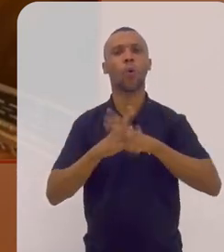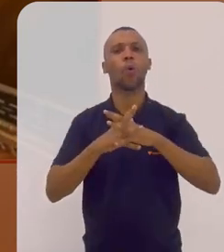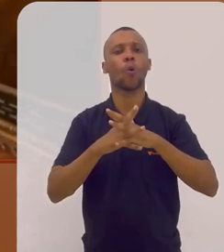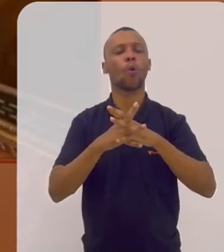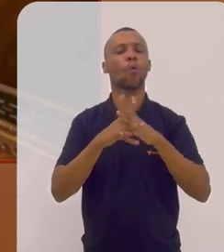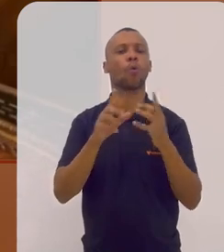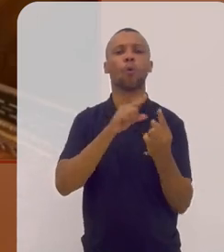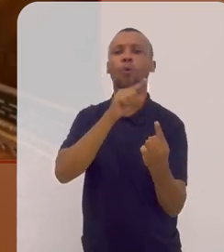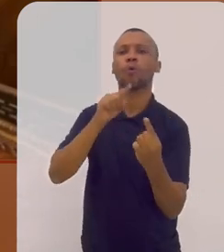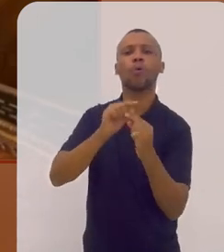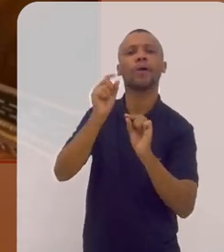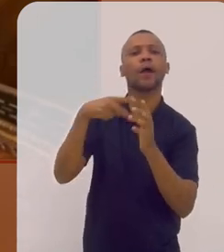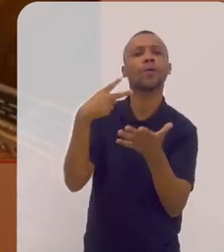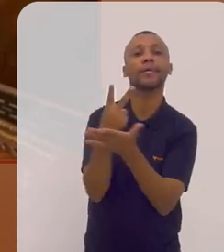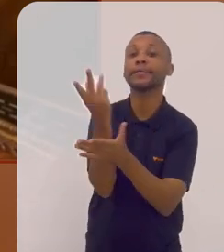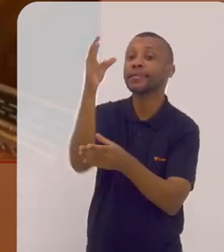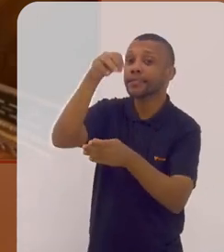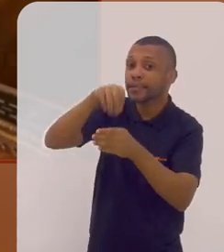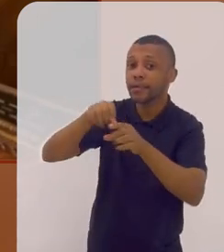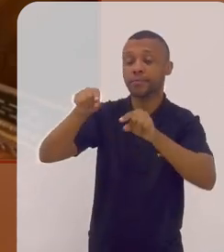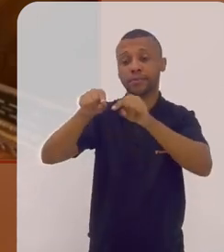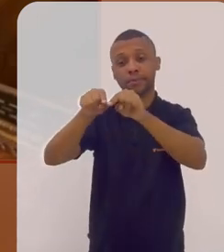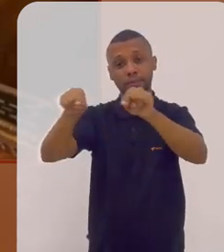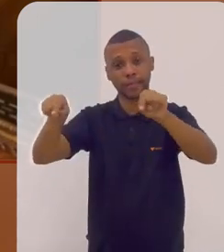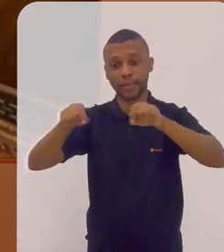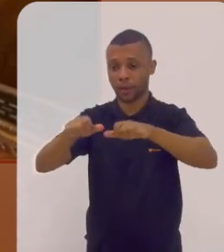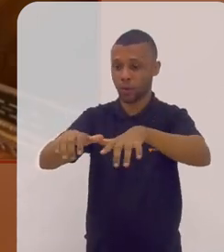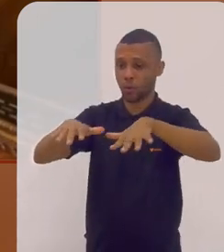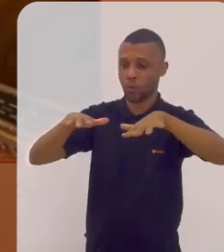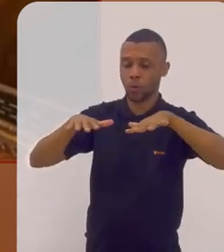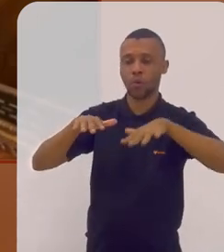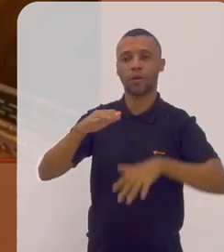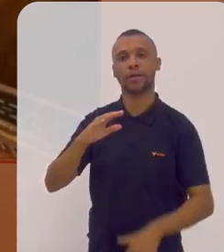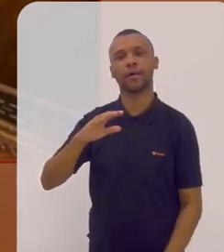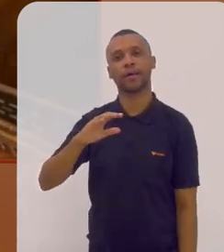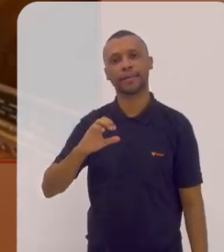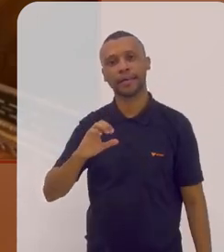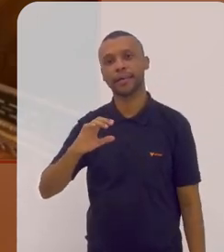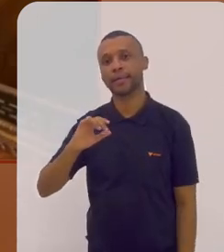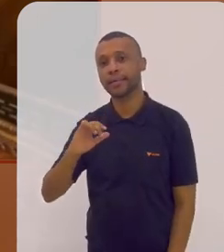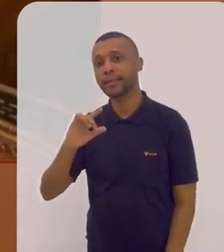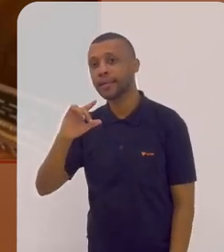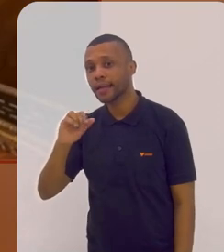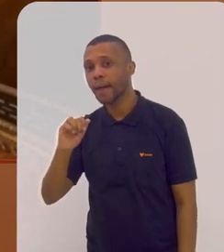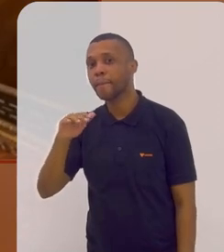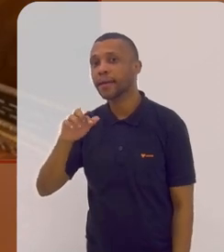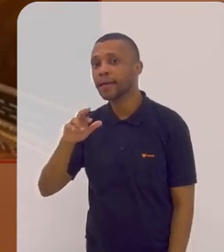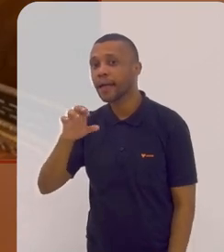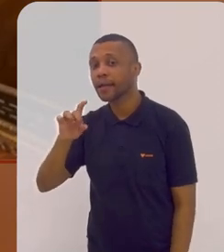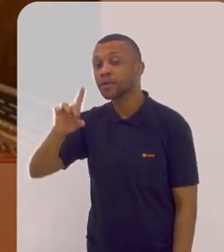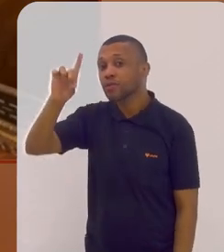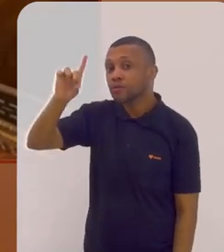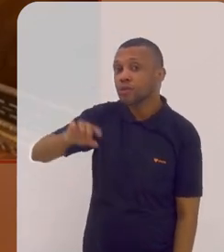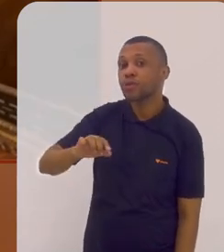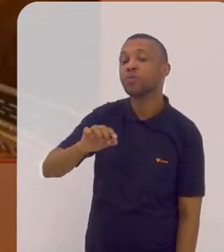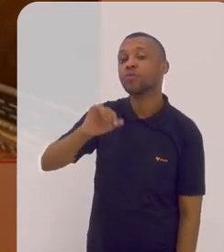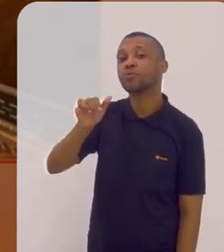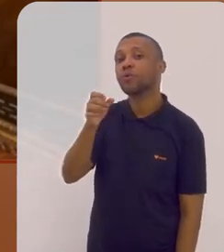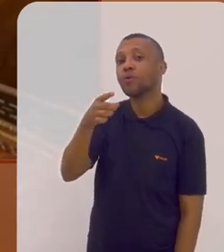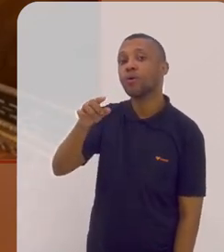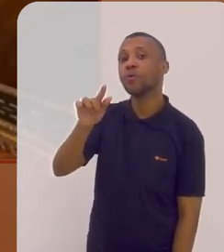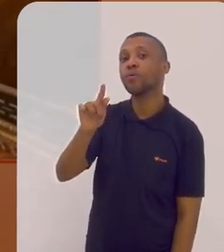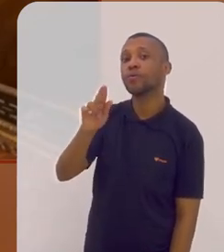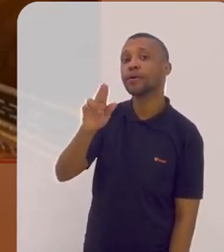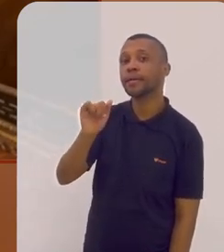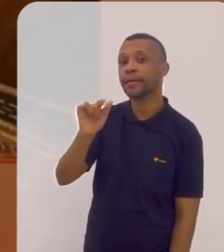alcance do que acontece na sala que é lindamente dirigida pelo João Guilherme Ripper a pessoa certa